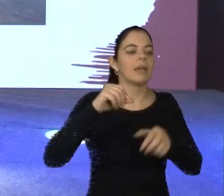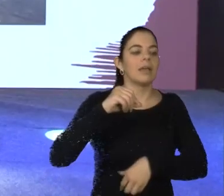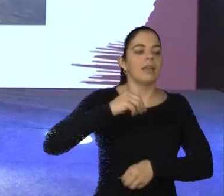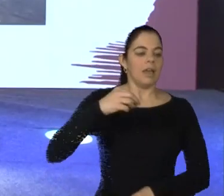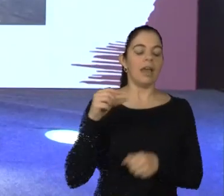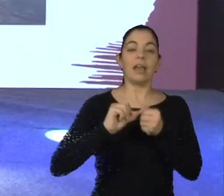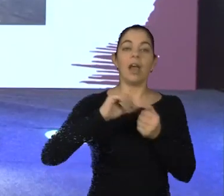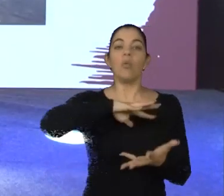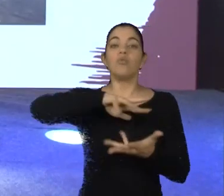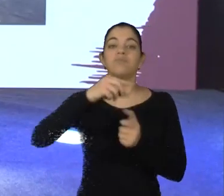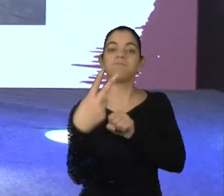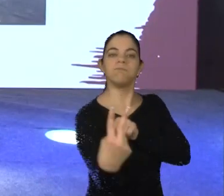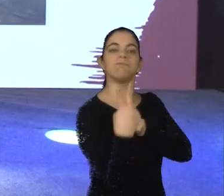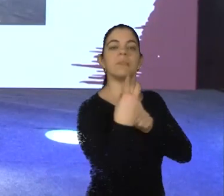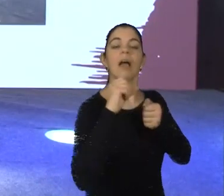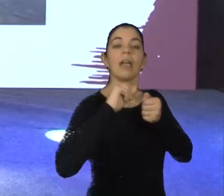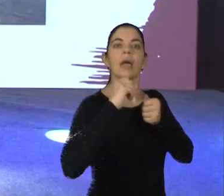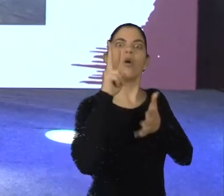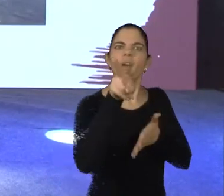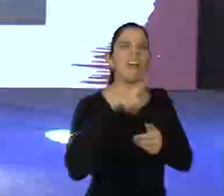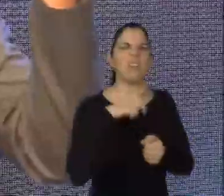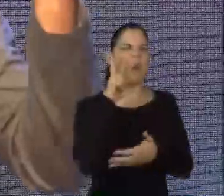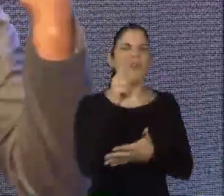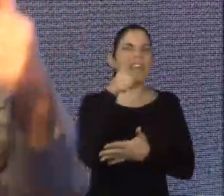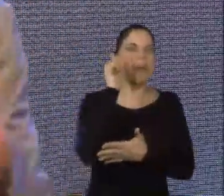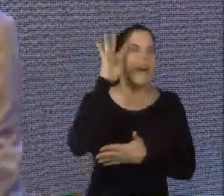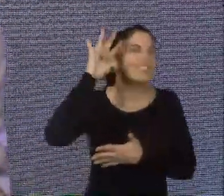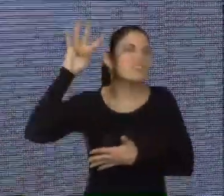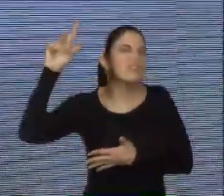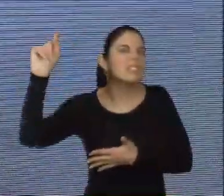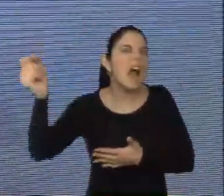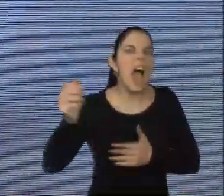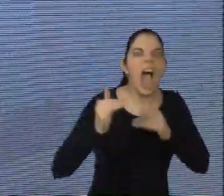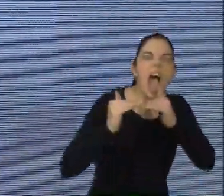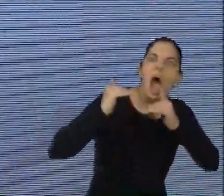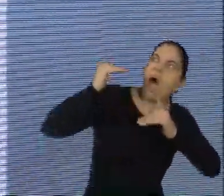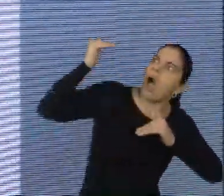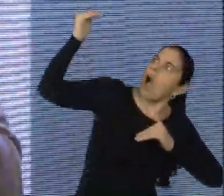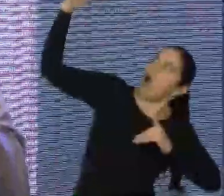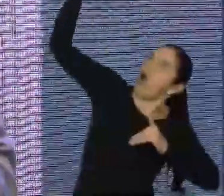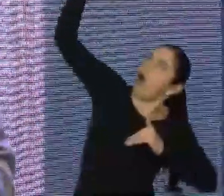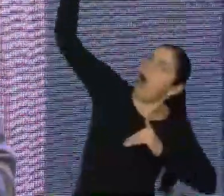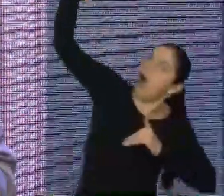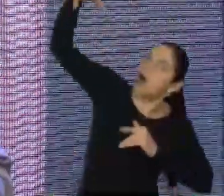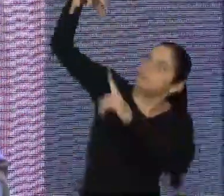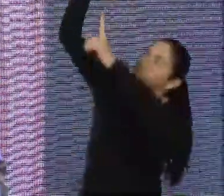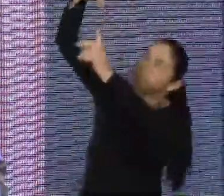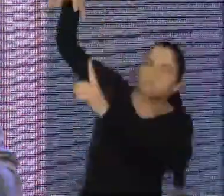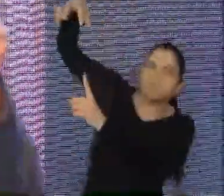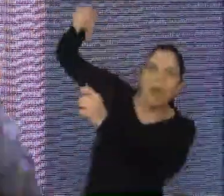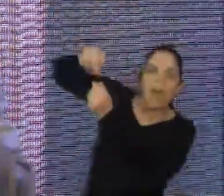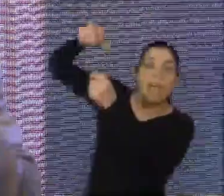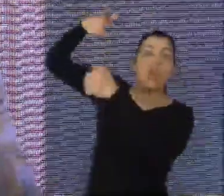passado jamais imaginaria pular de uma altura tão grande, conseguir realizar manobras e, com segurança, pousar em solo